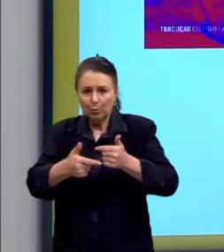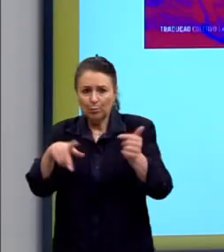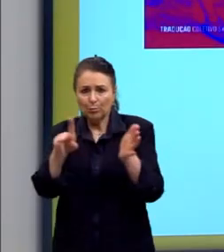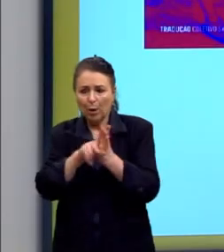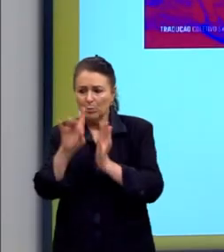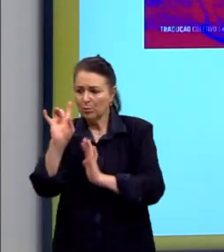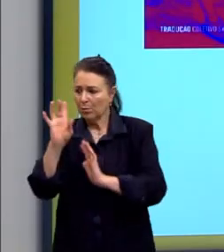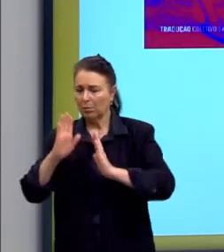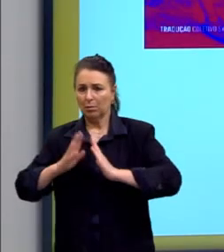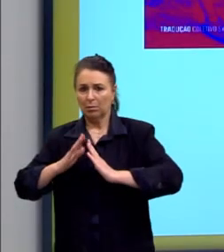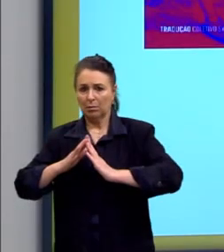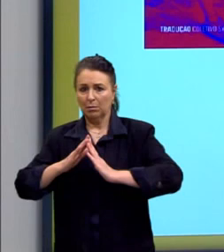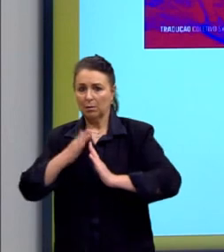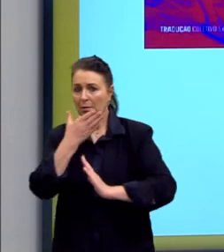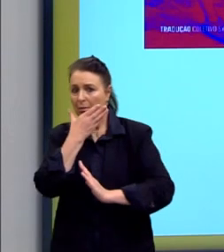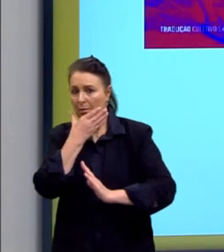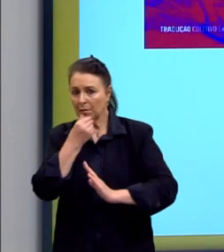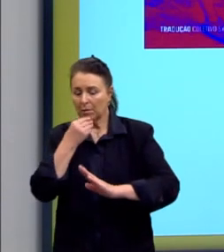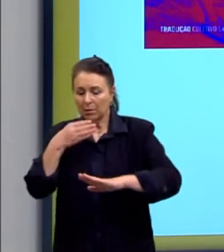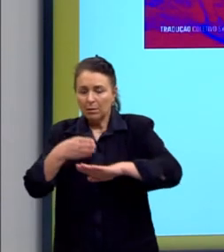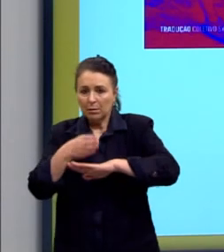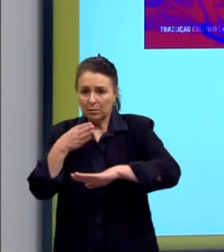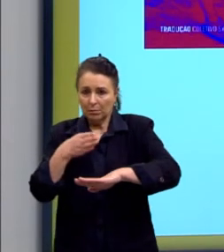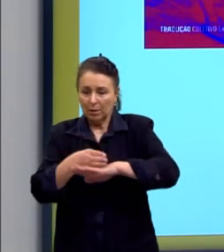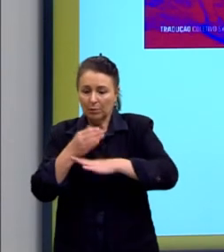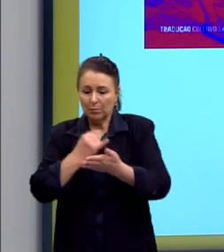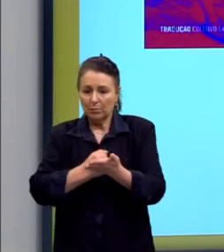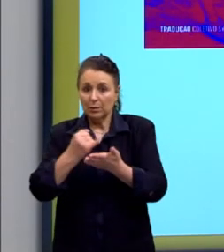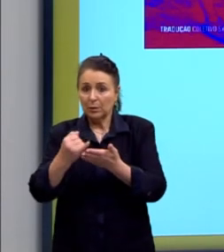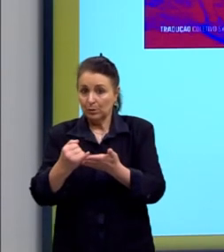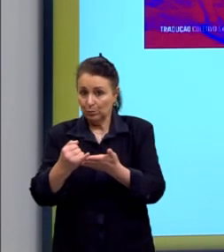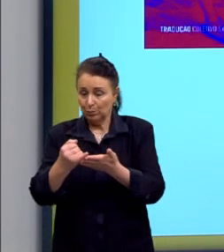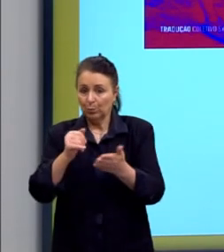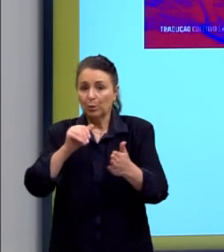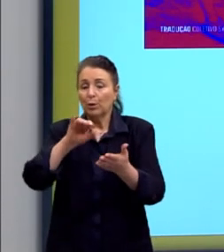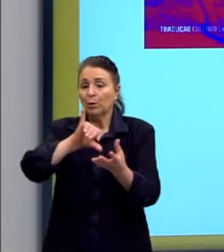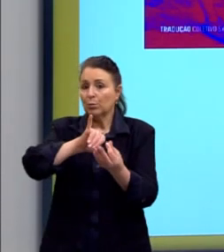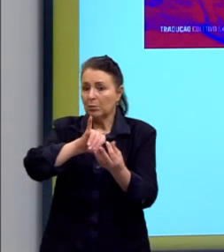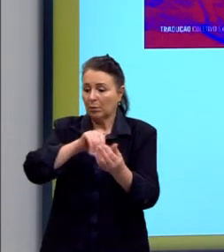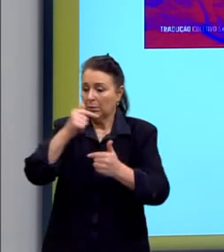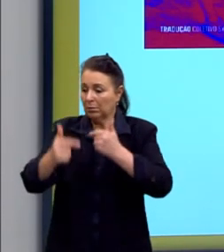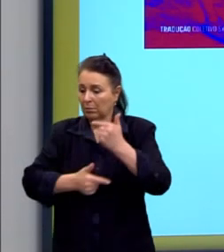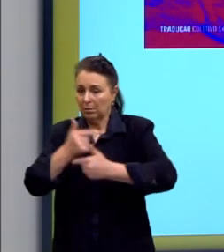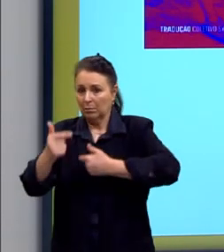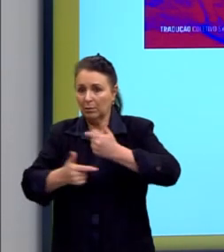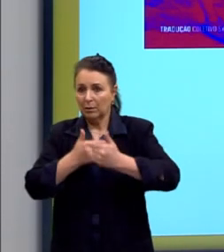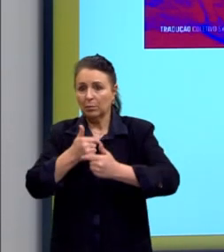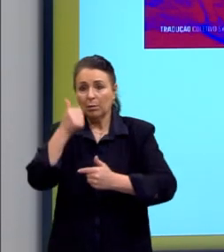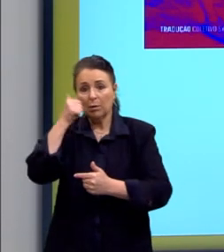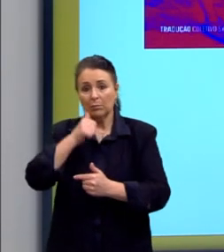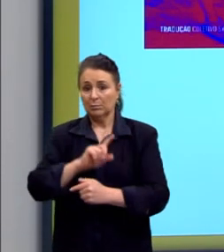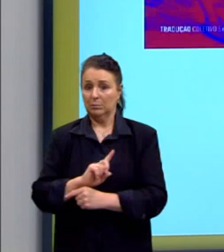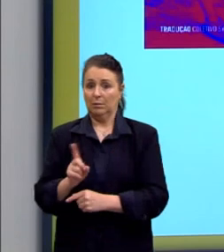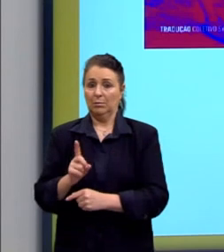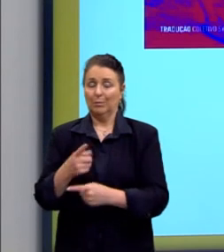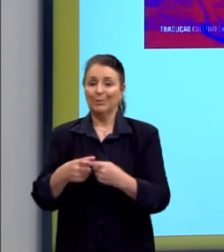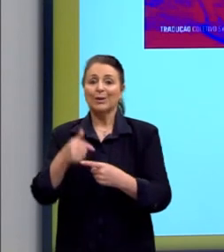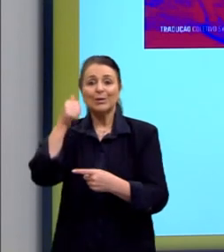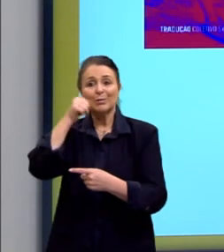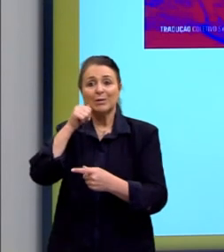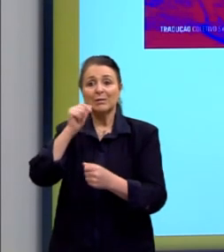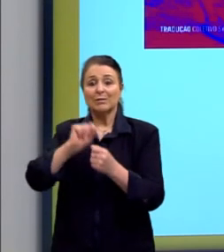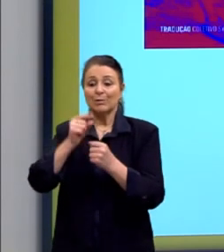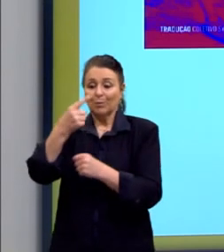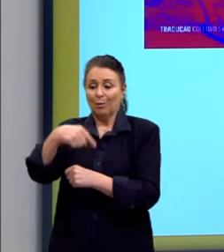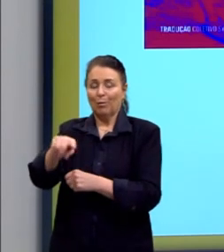Então, os homens puderam participar desse início do capitalismo, trabalhando, porque as mulheres desempenhavam um outro